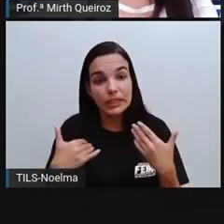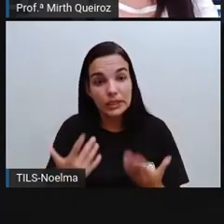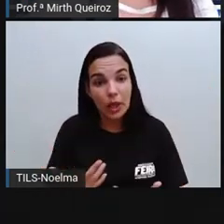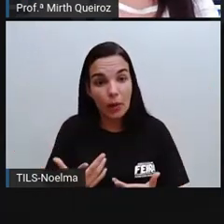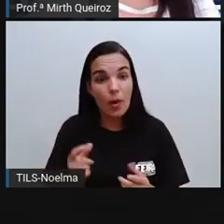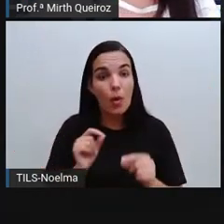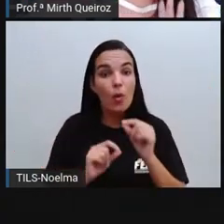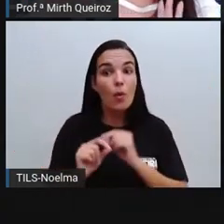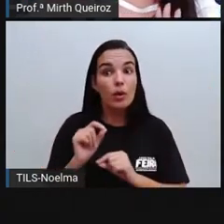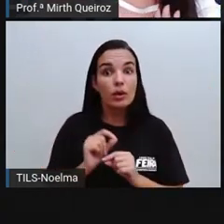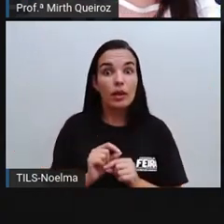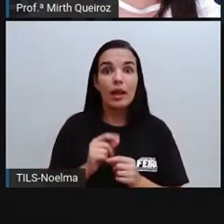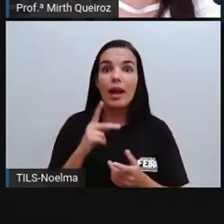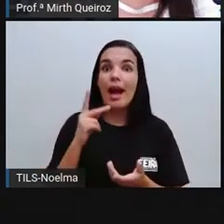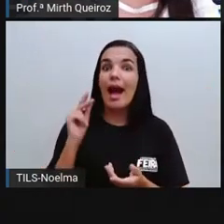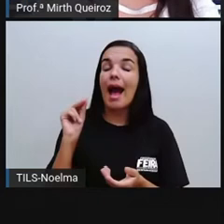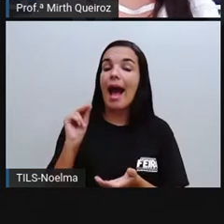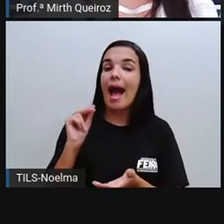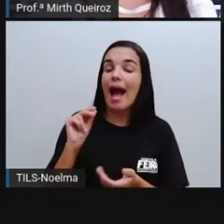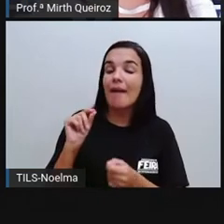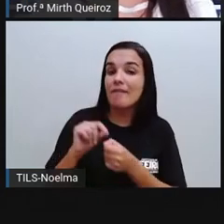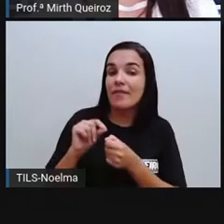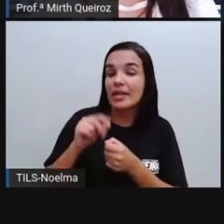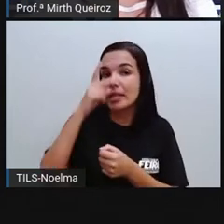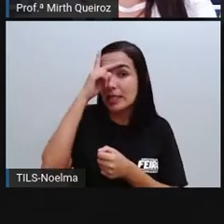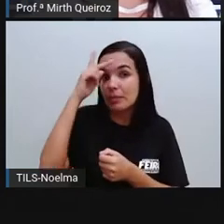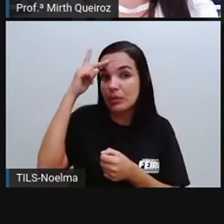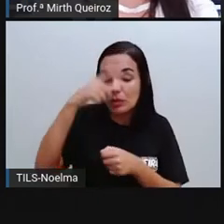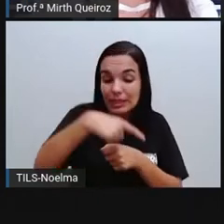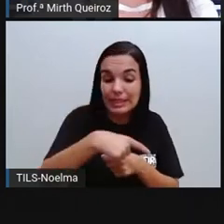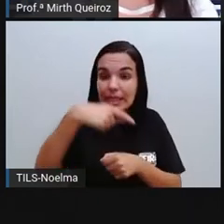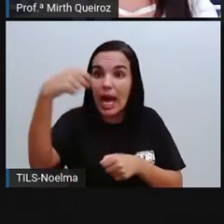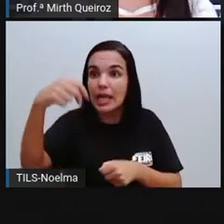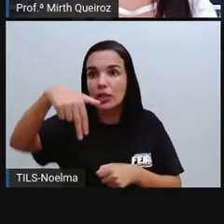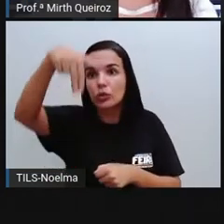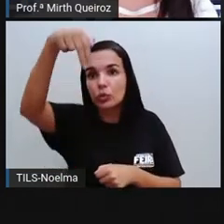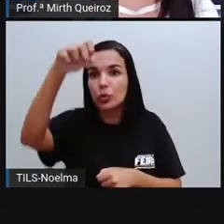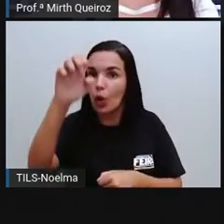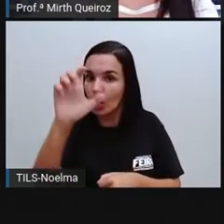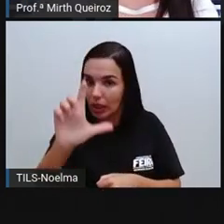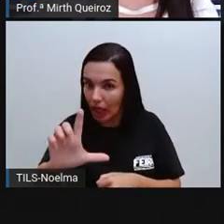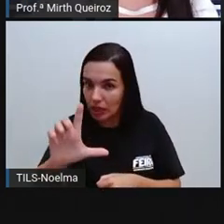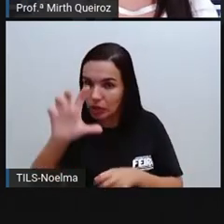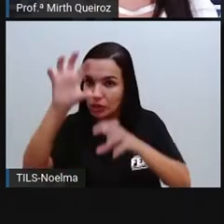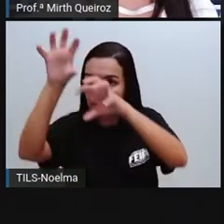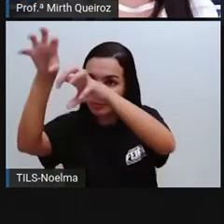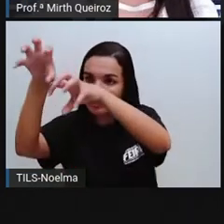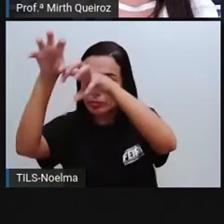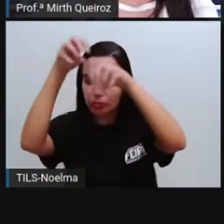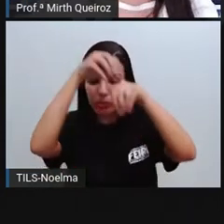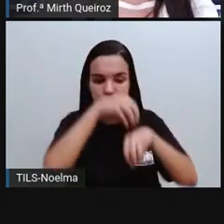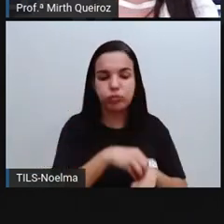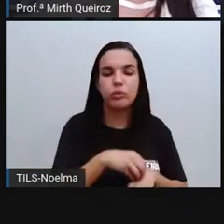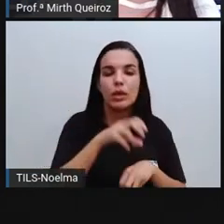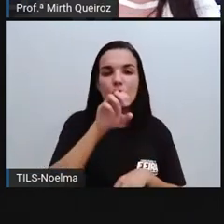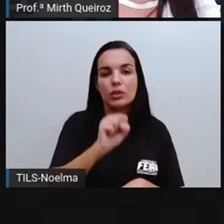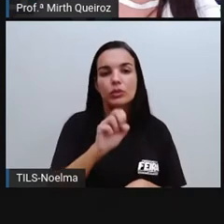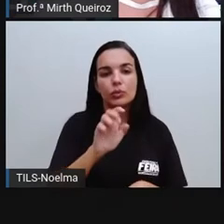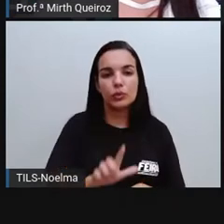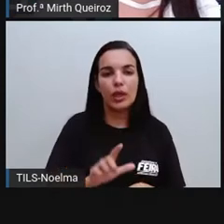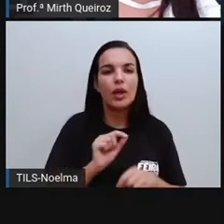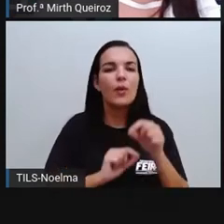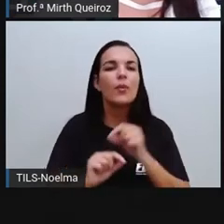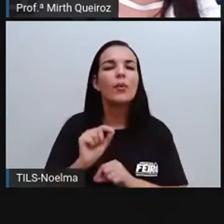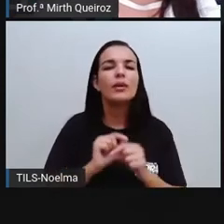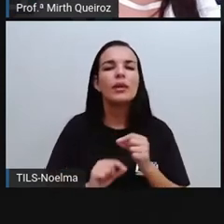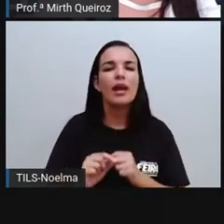repulsão, né? O que fez as pessoas saírem da região nordeste. E o fator de atração? O que